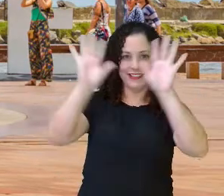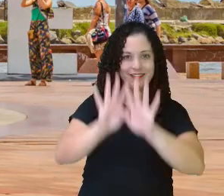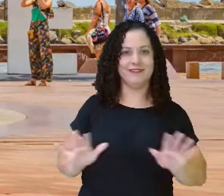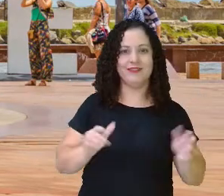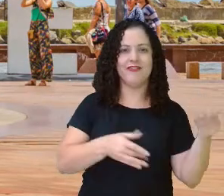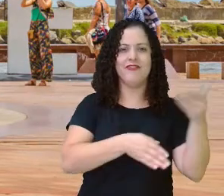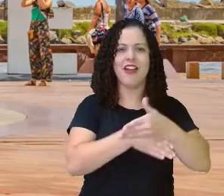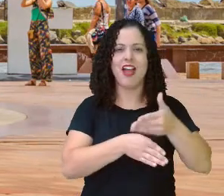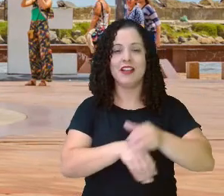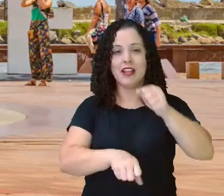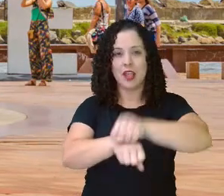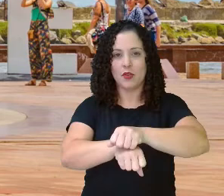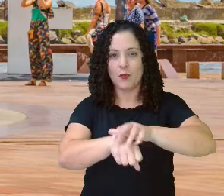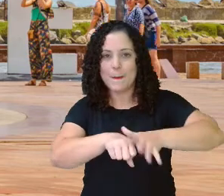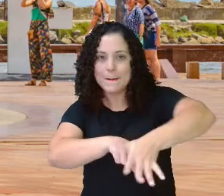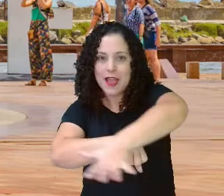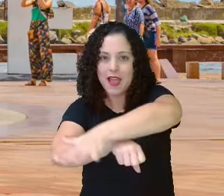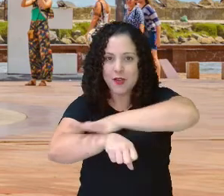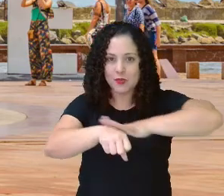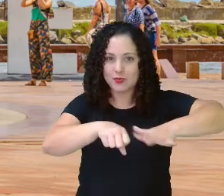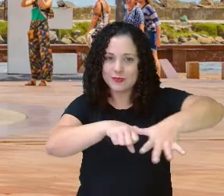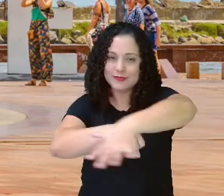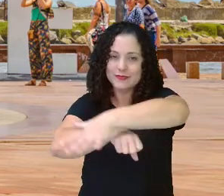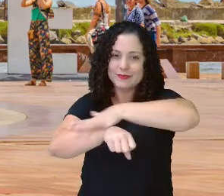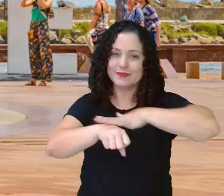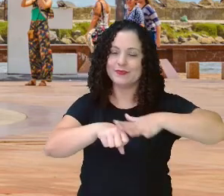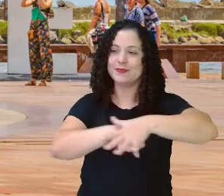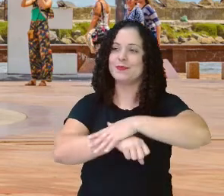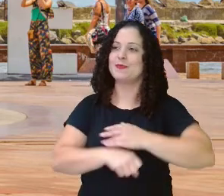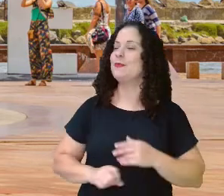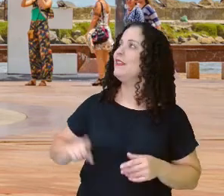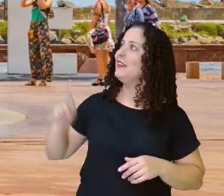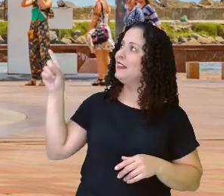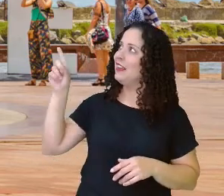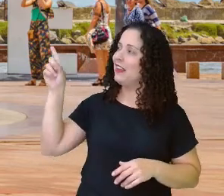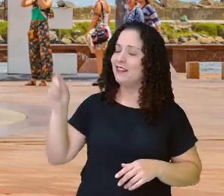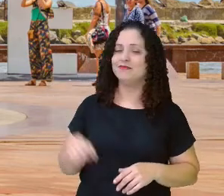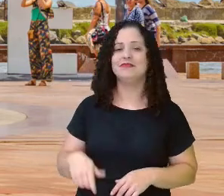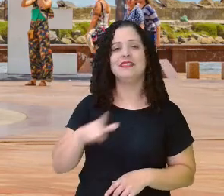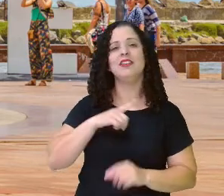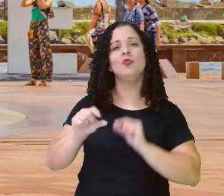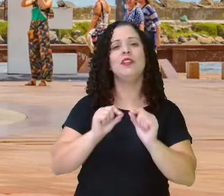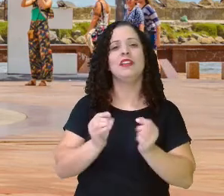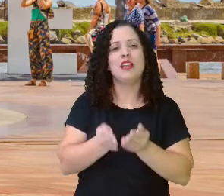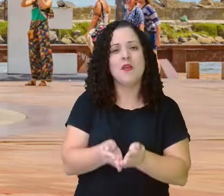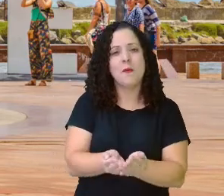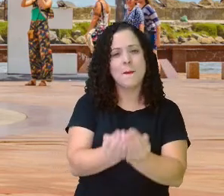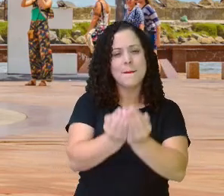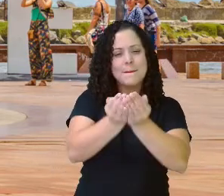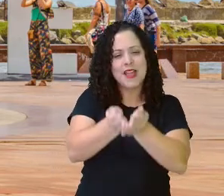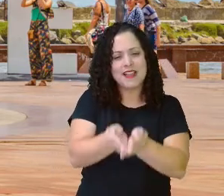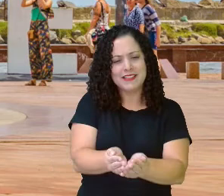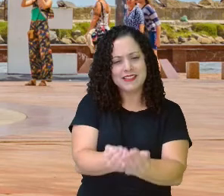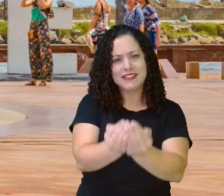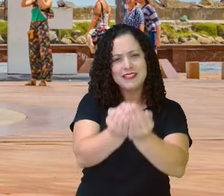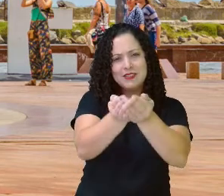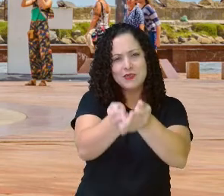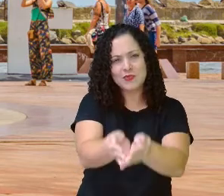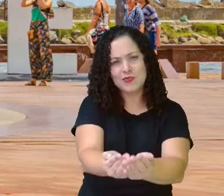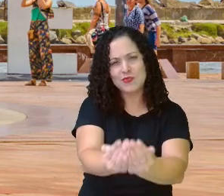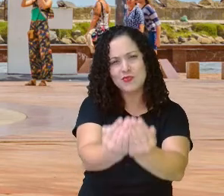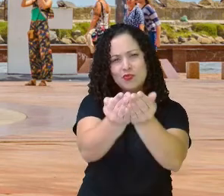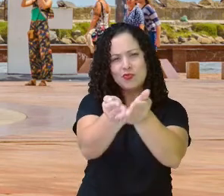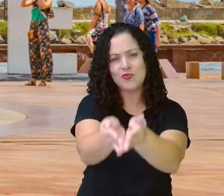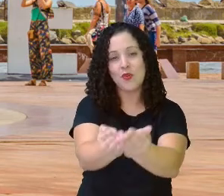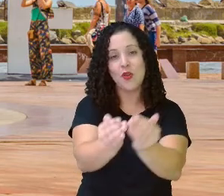você for lá para o Marco Zero, que eu trouxe antes, né? Aquela imagem, só em você pegar um barquinho desse e passar lá para o